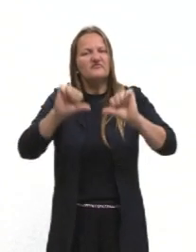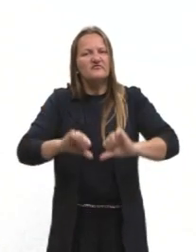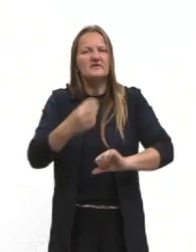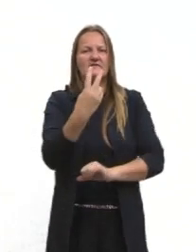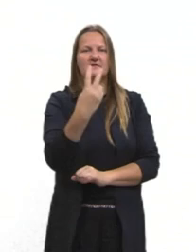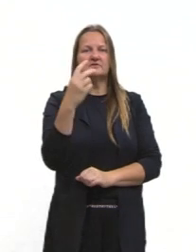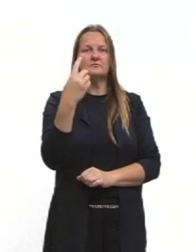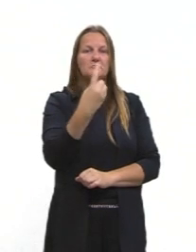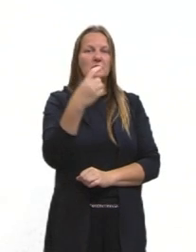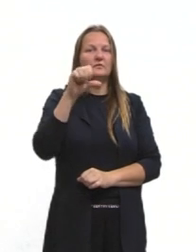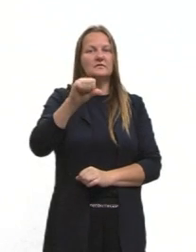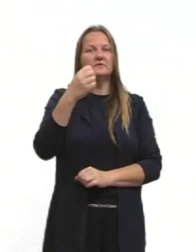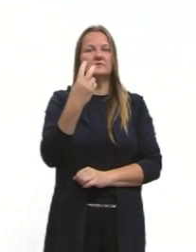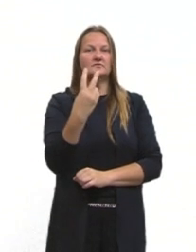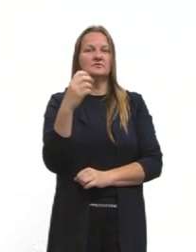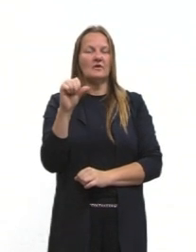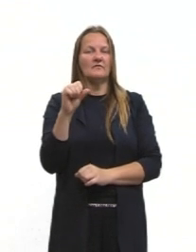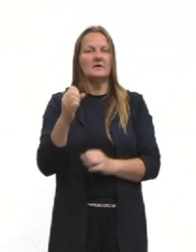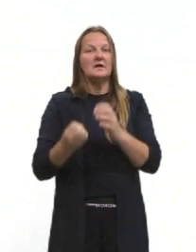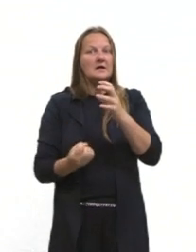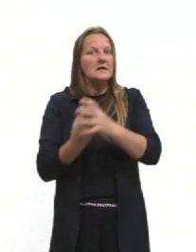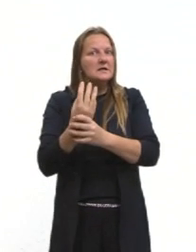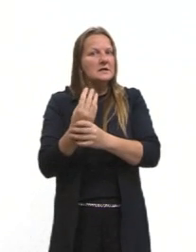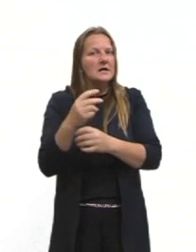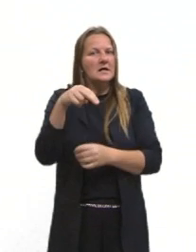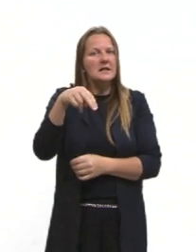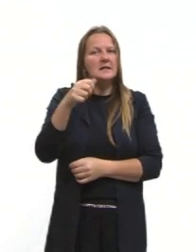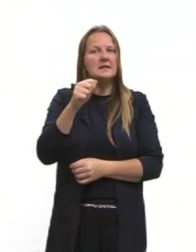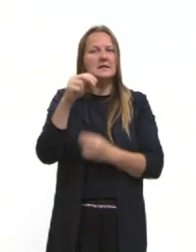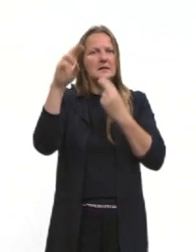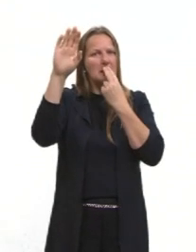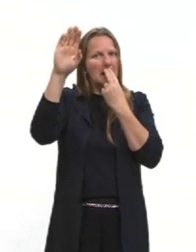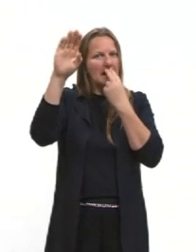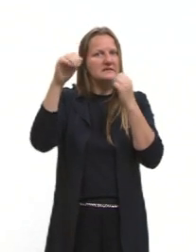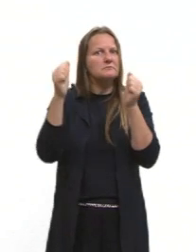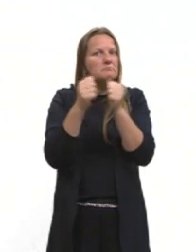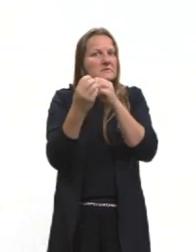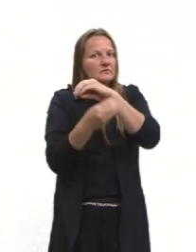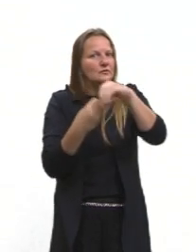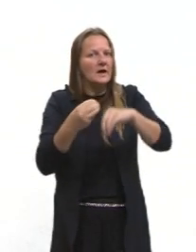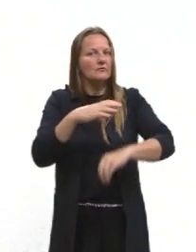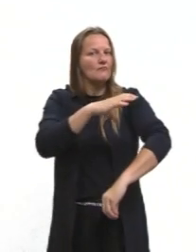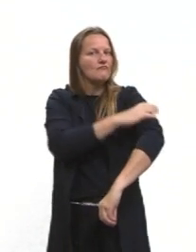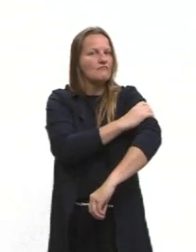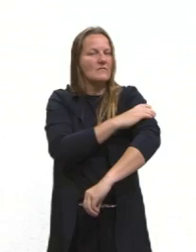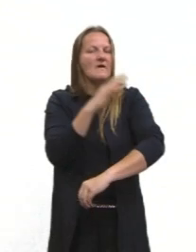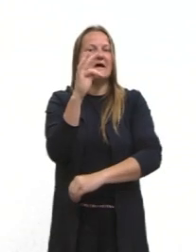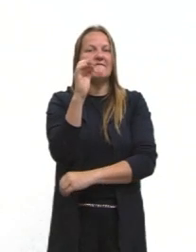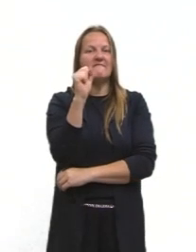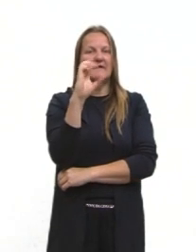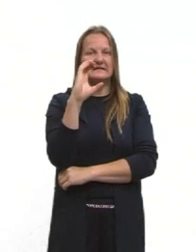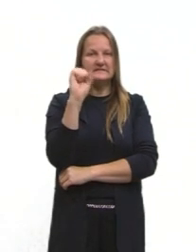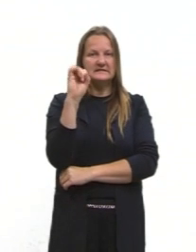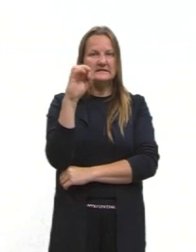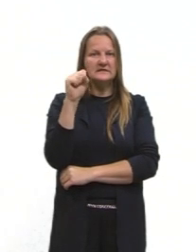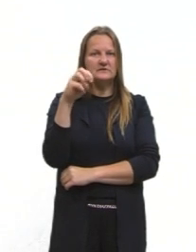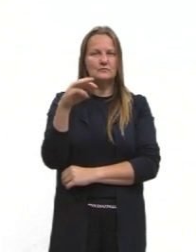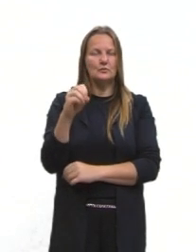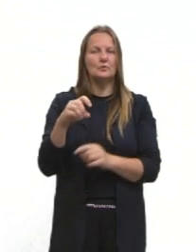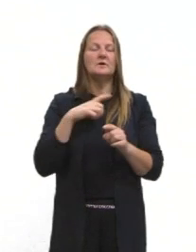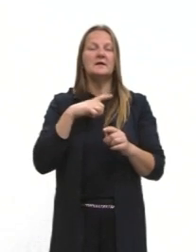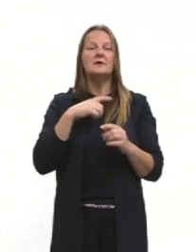surgimento do nazifascismo. E aqui, a gente já está falando das vésperas da Segunda Guerra Mundial, a noite dos